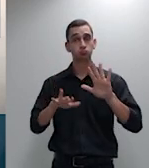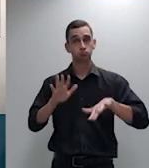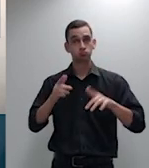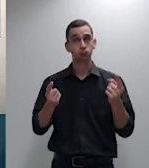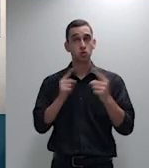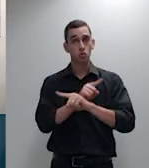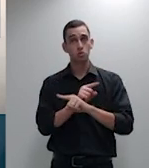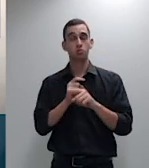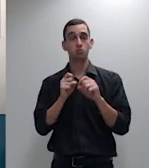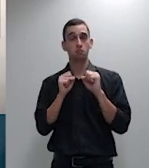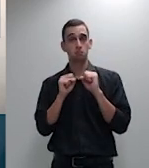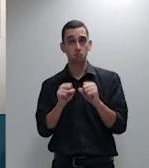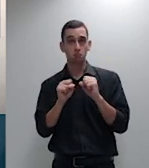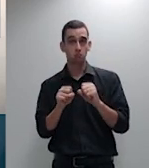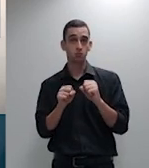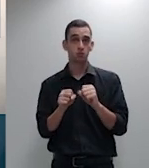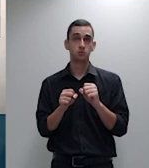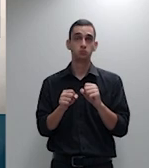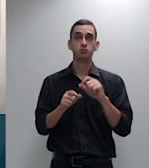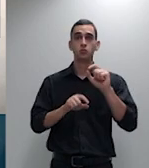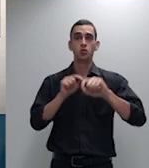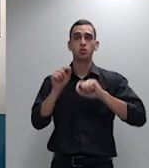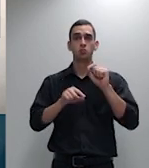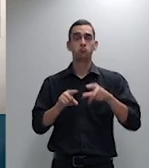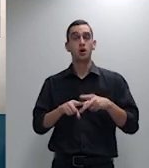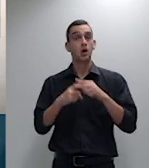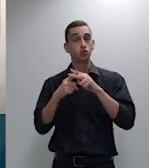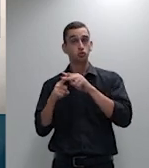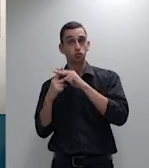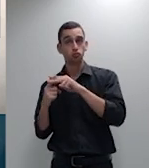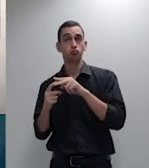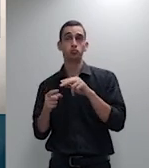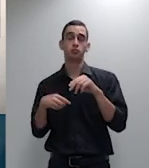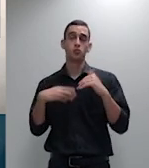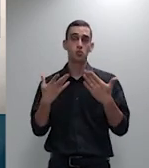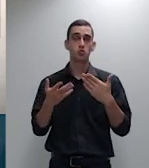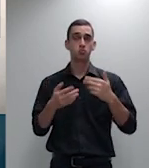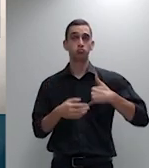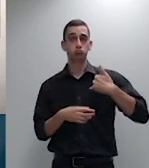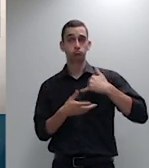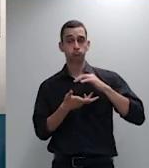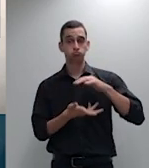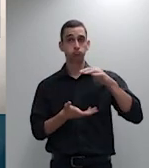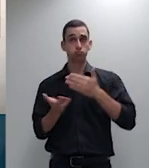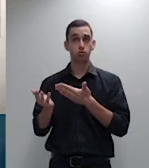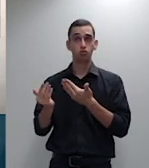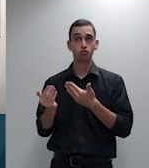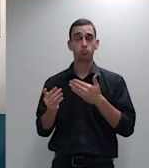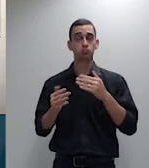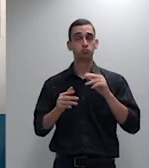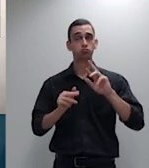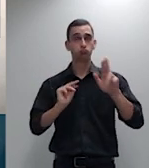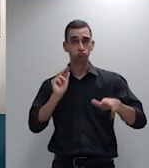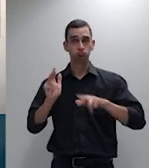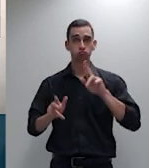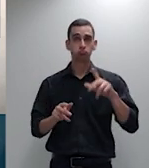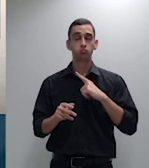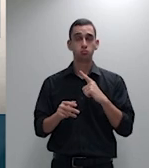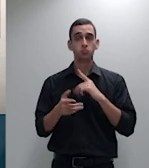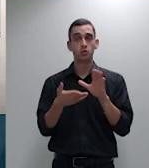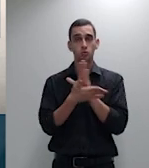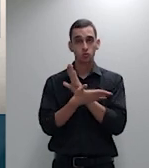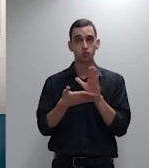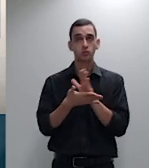-reajuste da faixa etária pode ser suportado não é verdadeiro e as demonstrações financeiras os dados que estão nos altos mostram que simplesmente não há